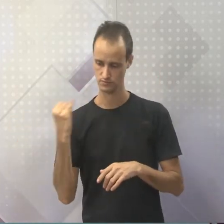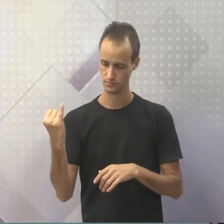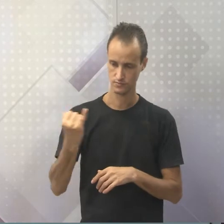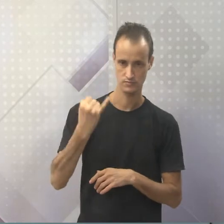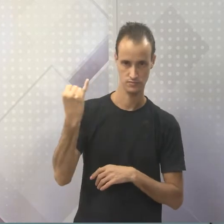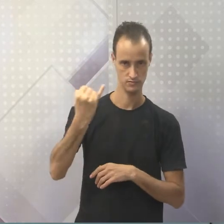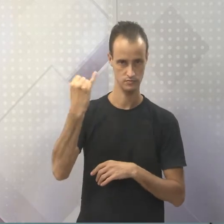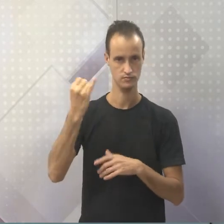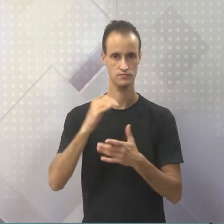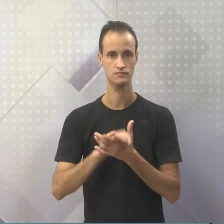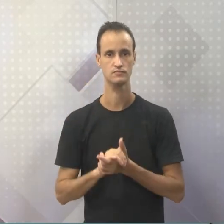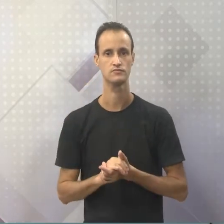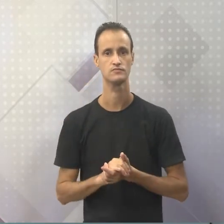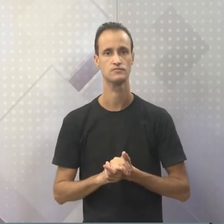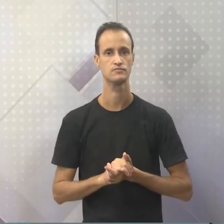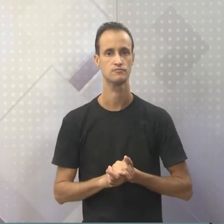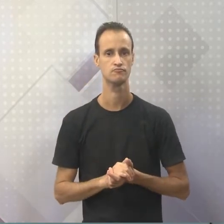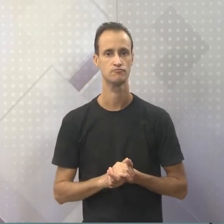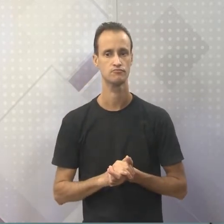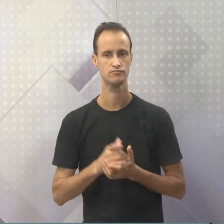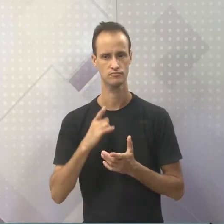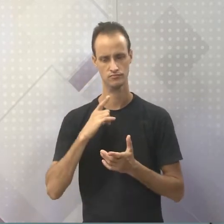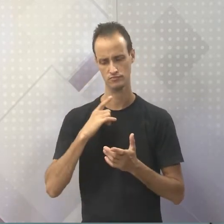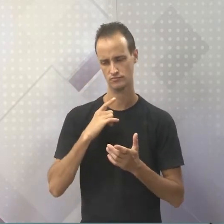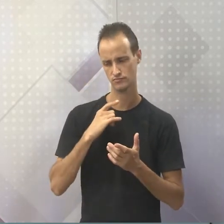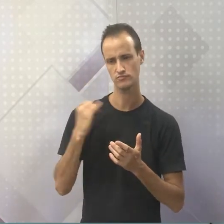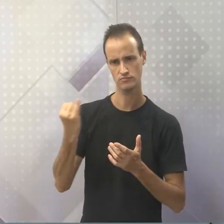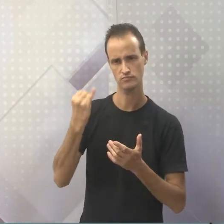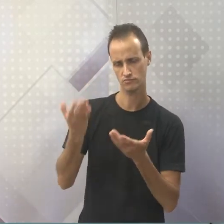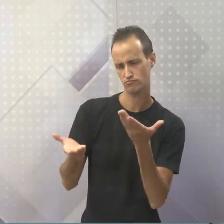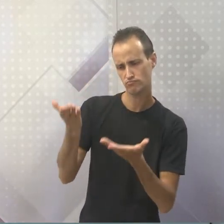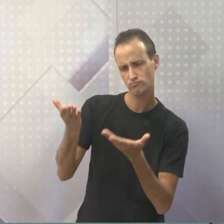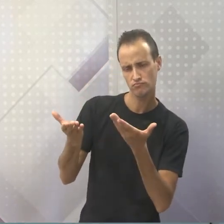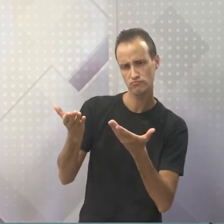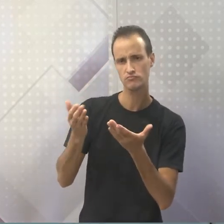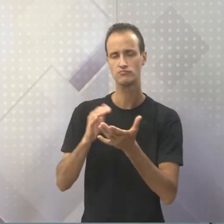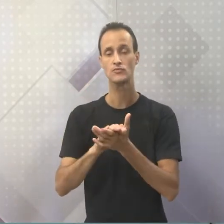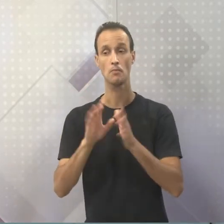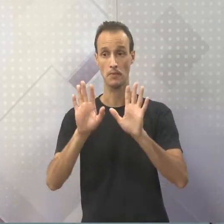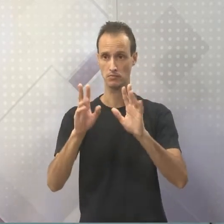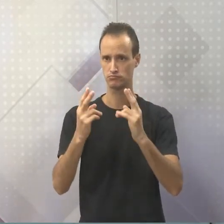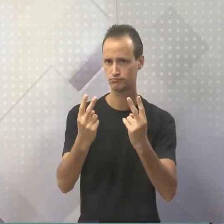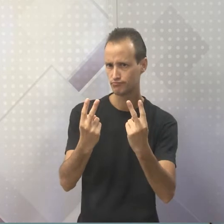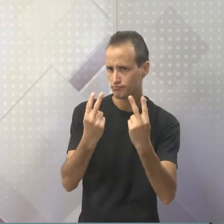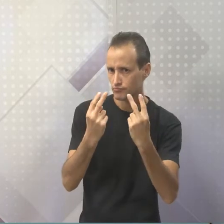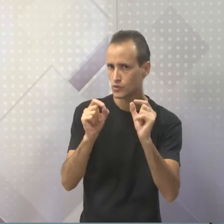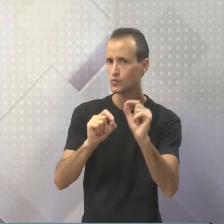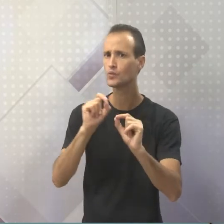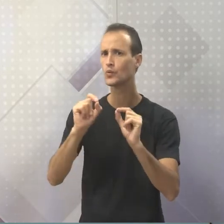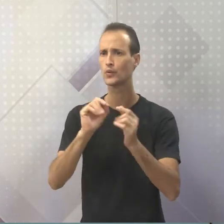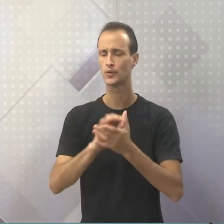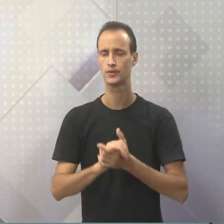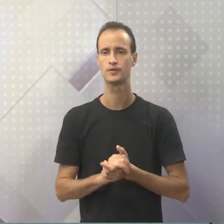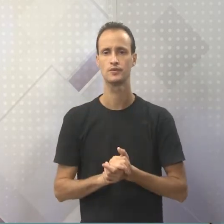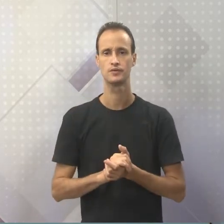importância e tem toda a sua relevância. Só que eu quero chamar a atenção de vocês aqui, no começo, que eu